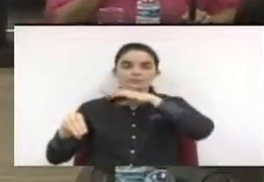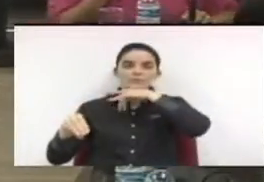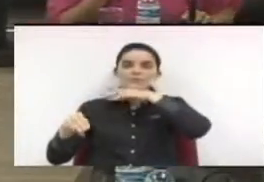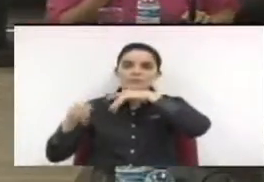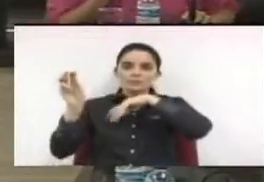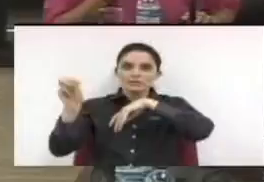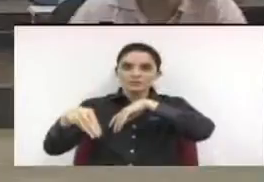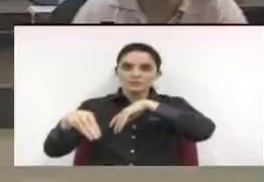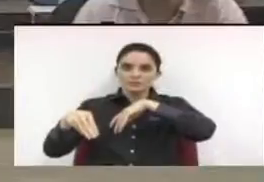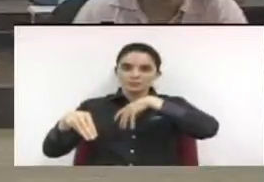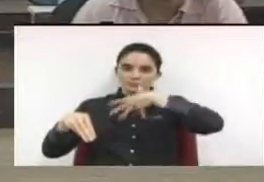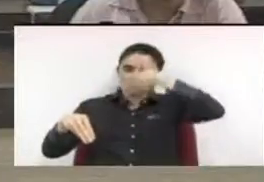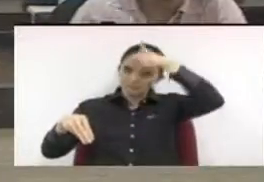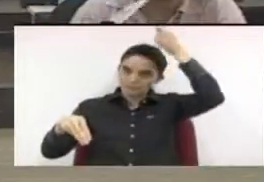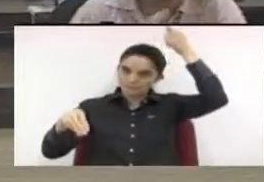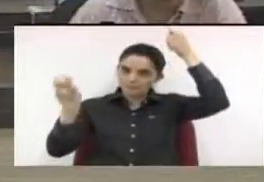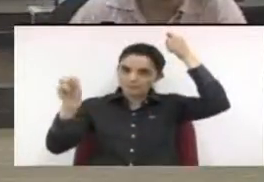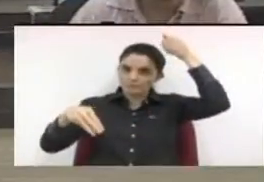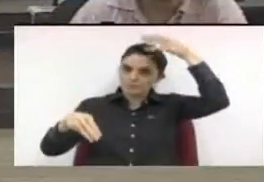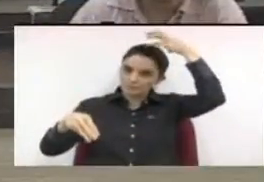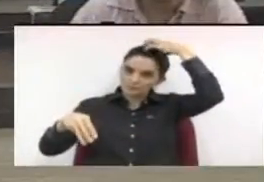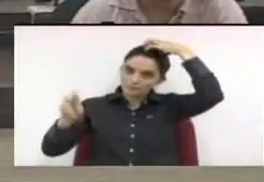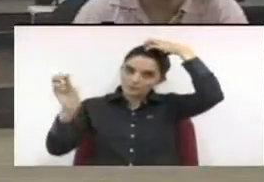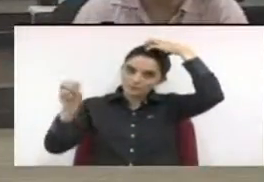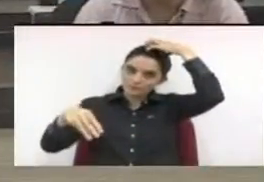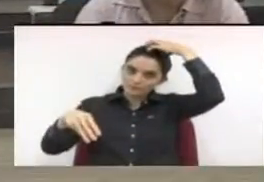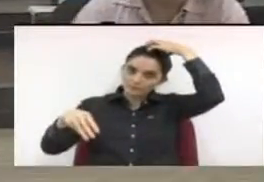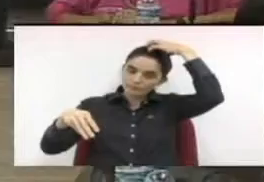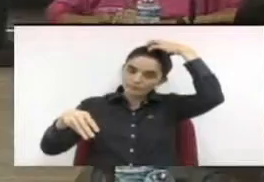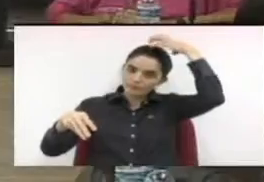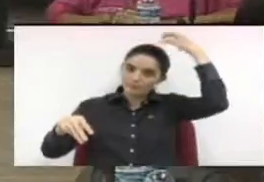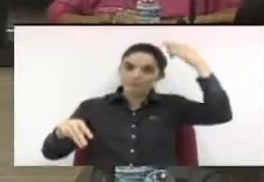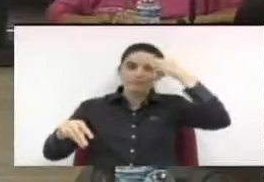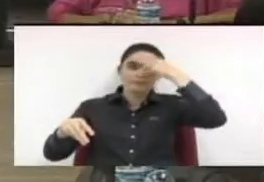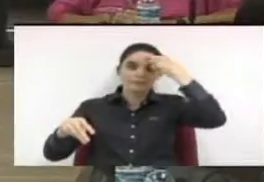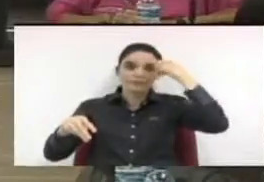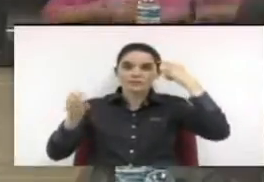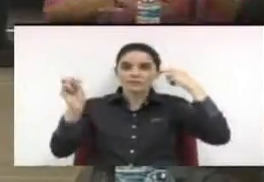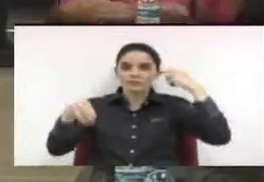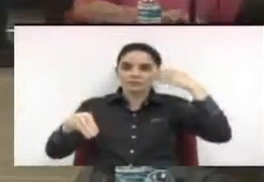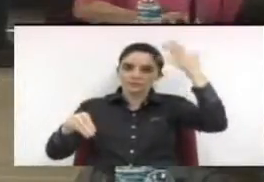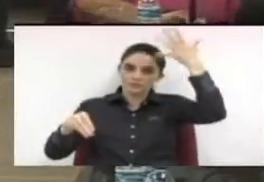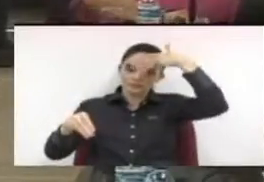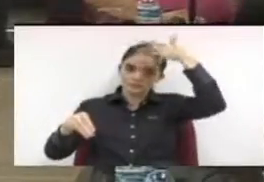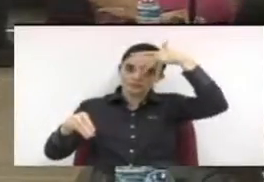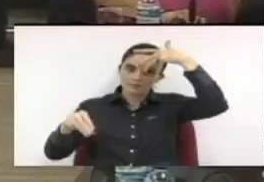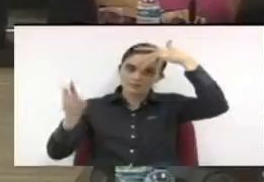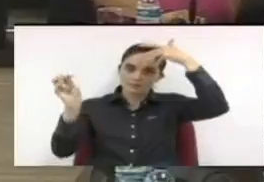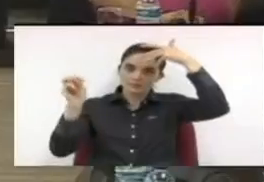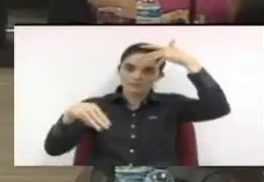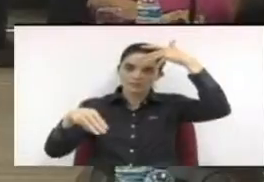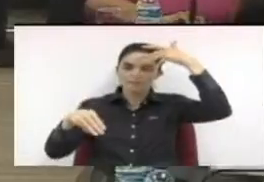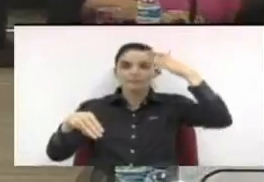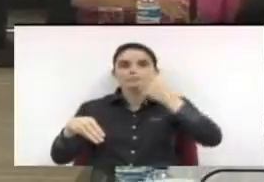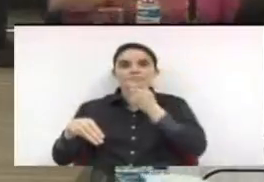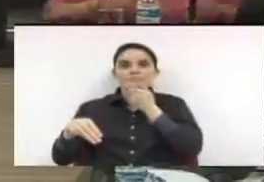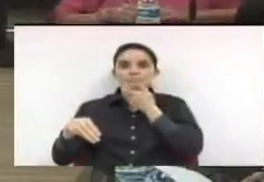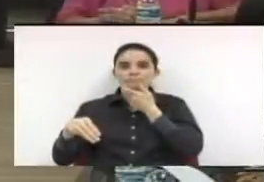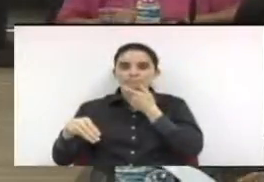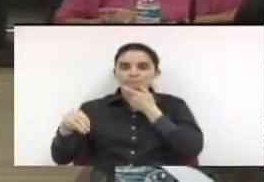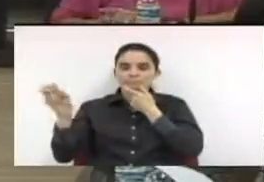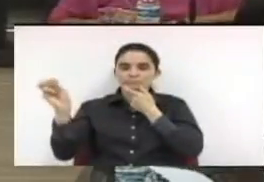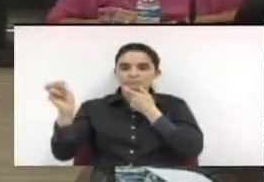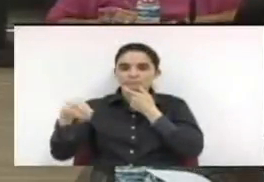Silva, Toninho Franco, Darcy Reis, Divaldo Soares Antunes, Érica Tanque, Érica